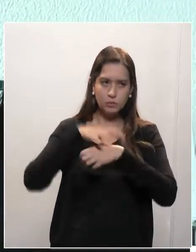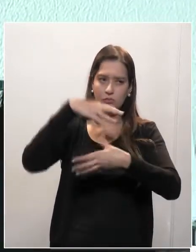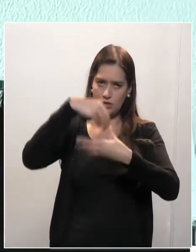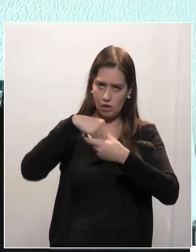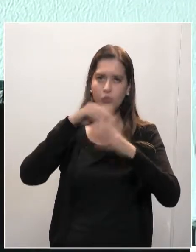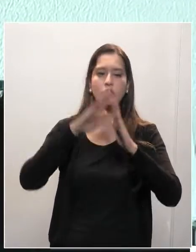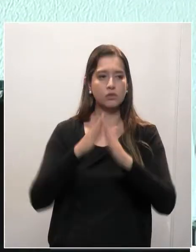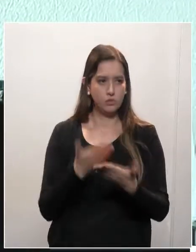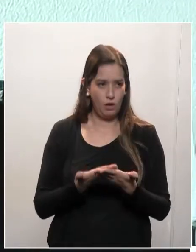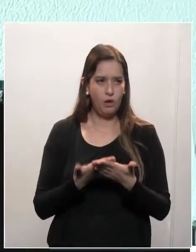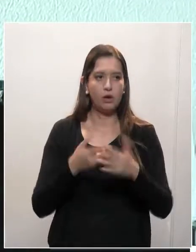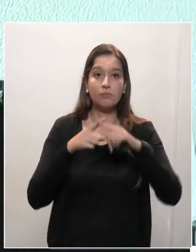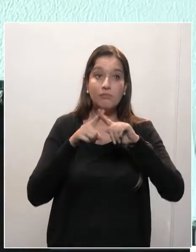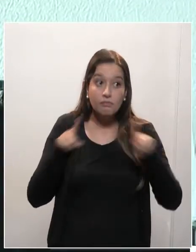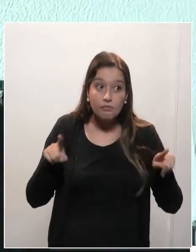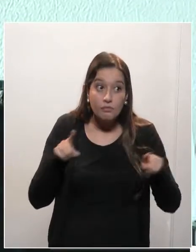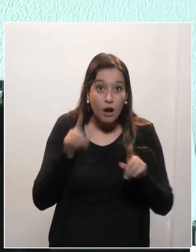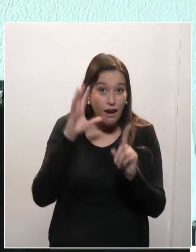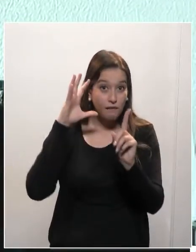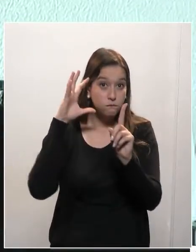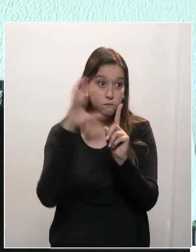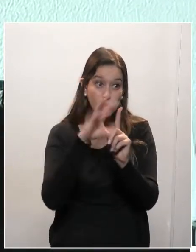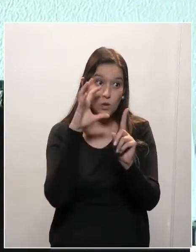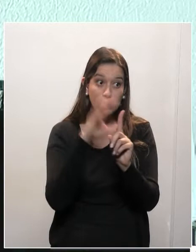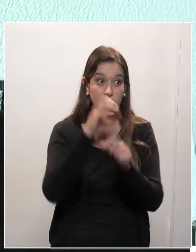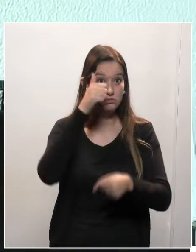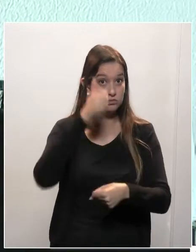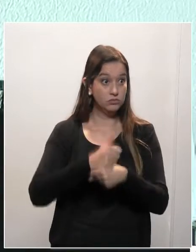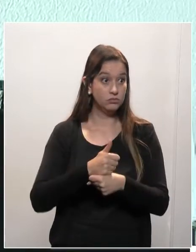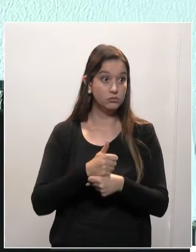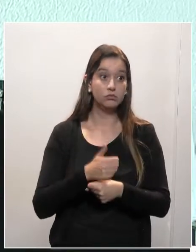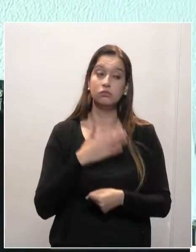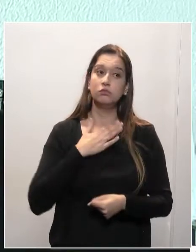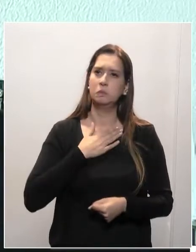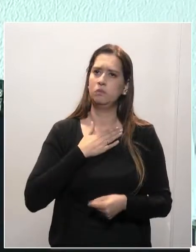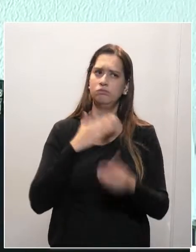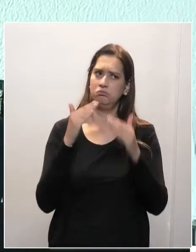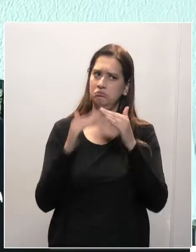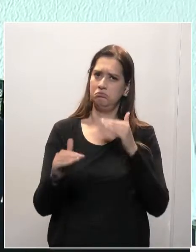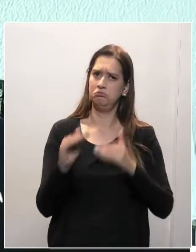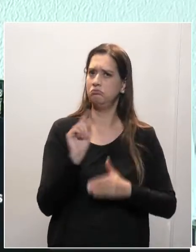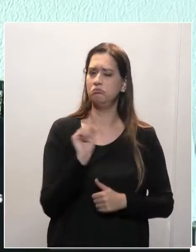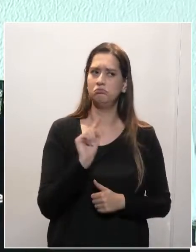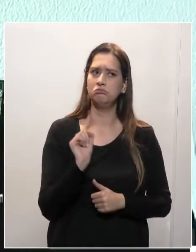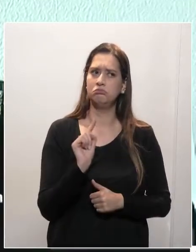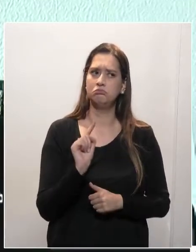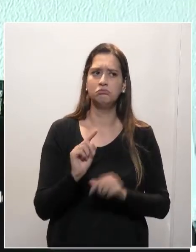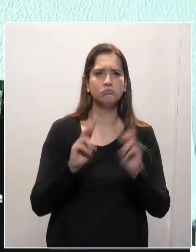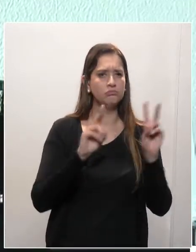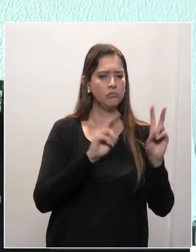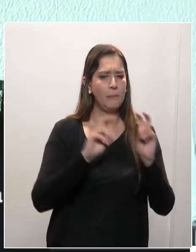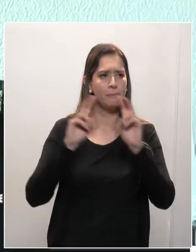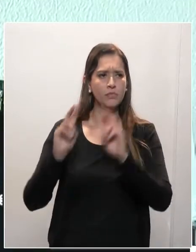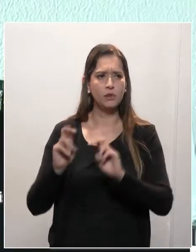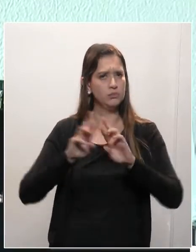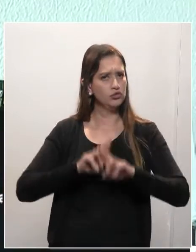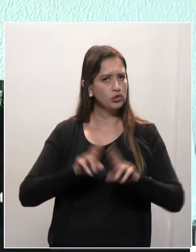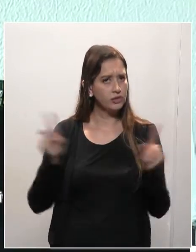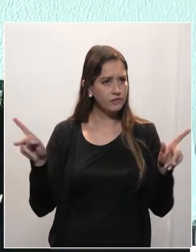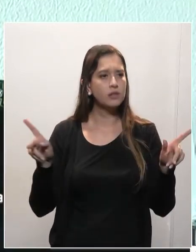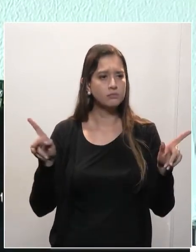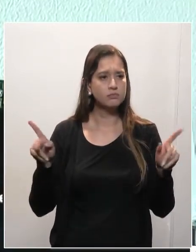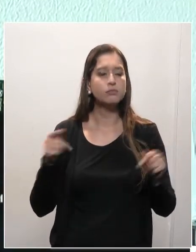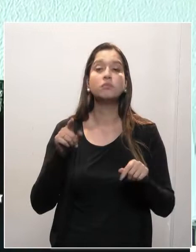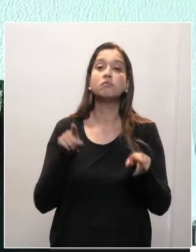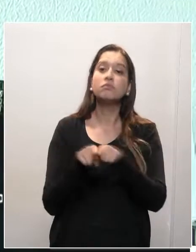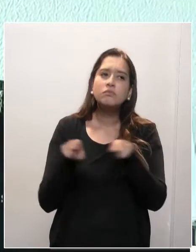Agora, influenciando na direção de uma escola, eu não sou. Acho que são coisas distintas. E também o argumento usado